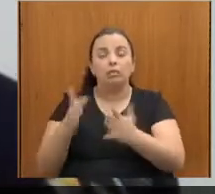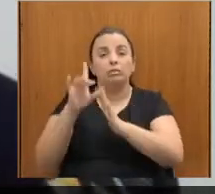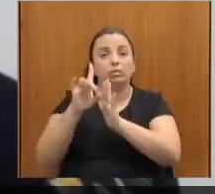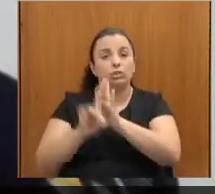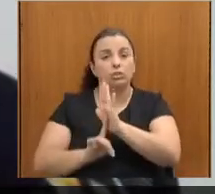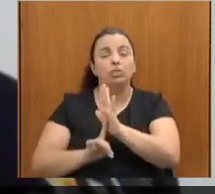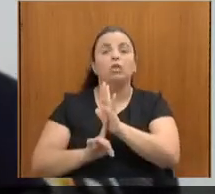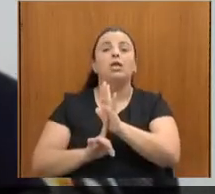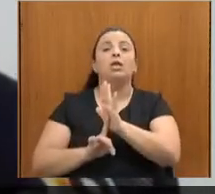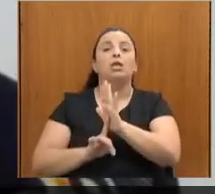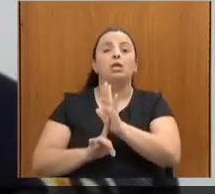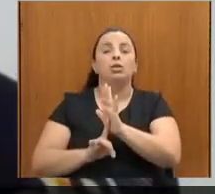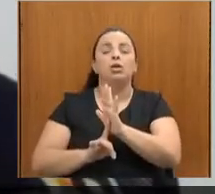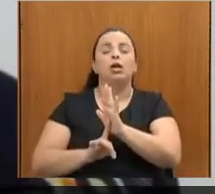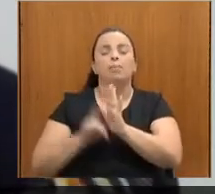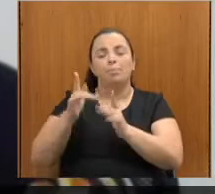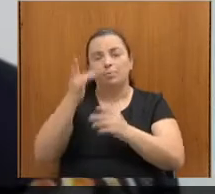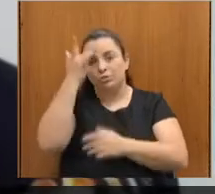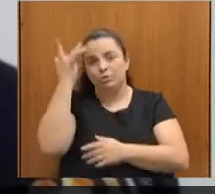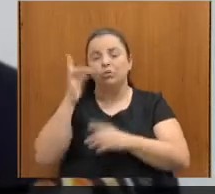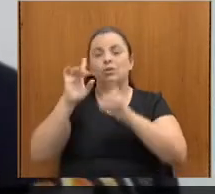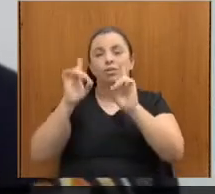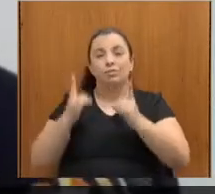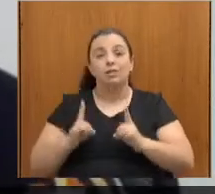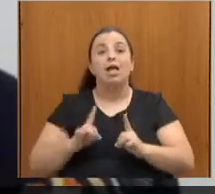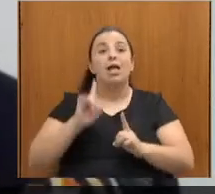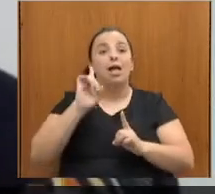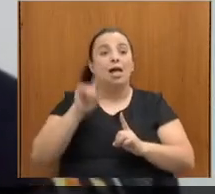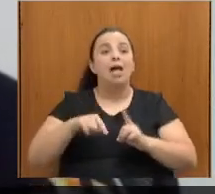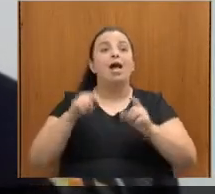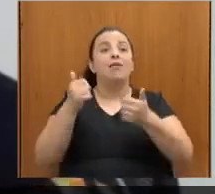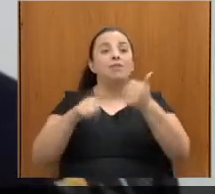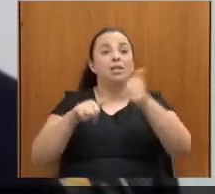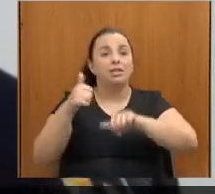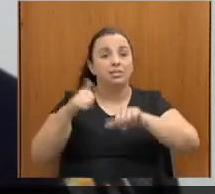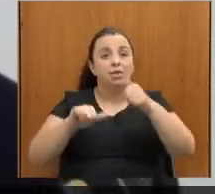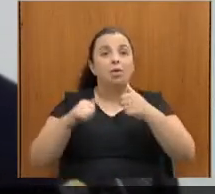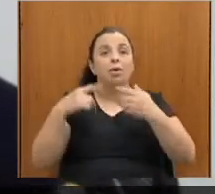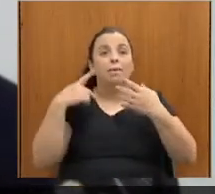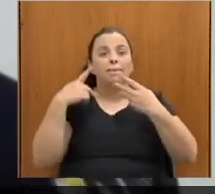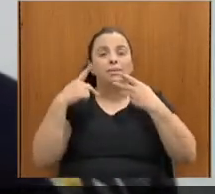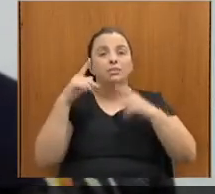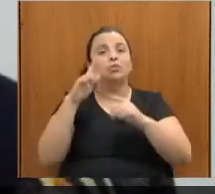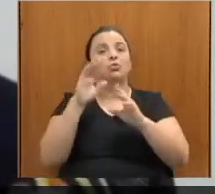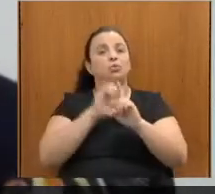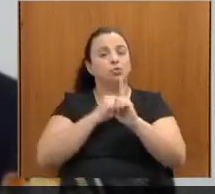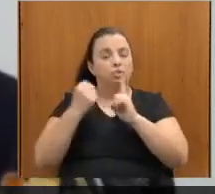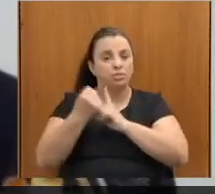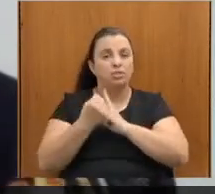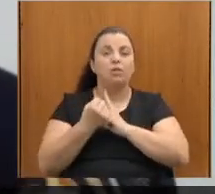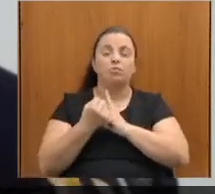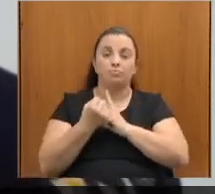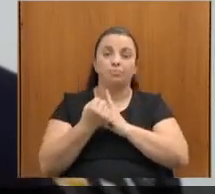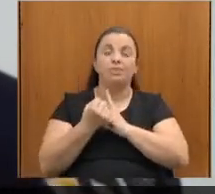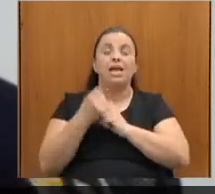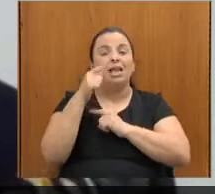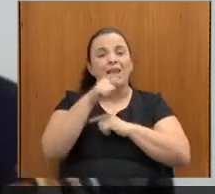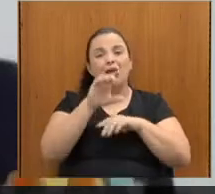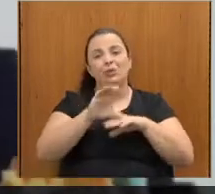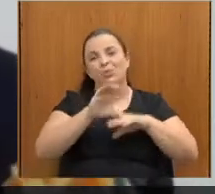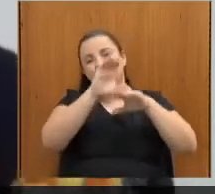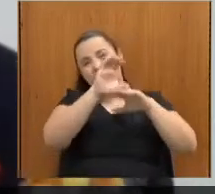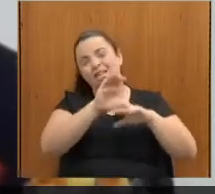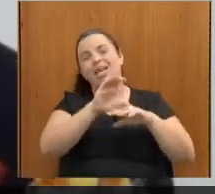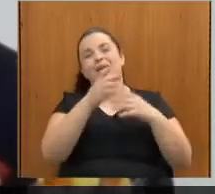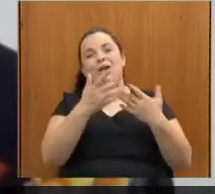avaliação biopsicossocial. Eu não vou ter tempo aqui hoje de explicar para vocês o instrumento como eu fiz lá no conselho com o José e tudo